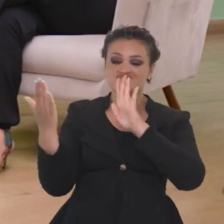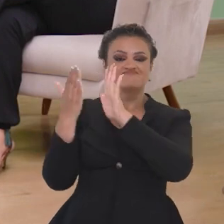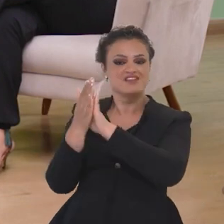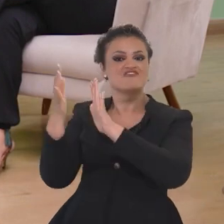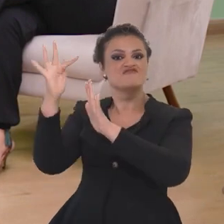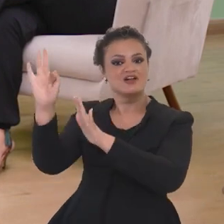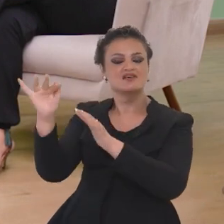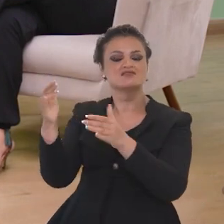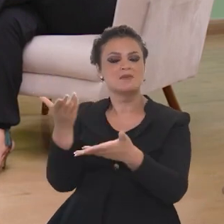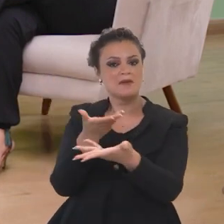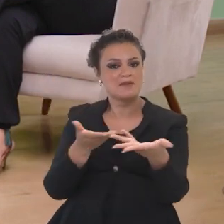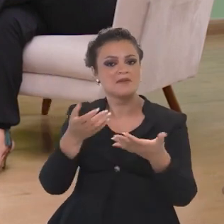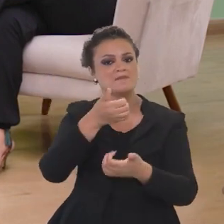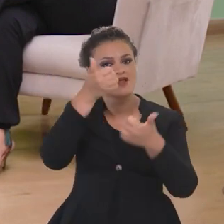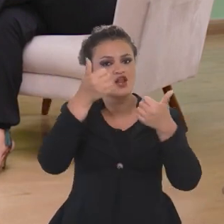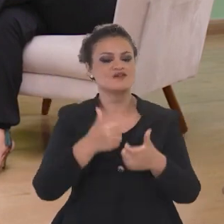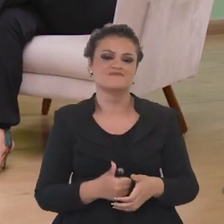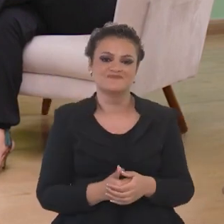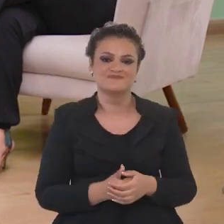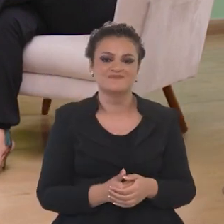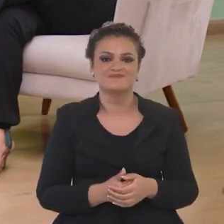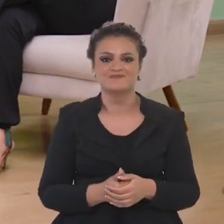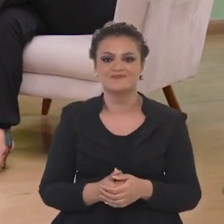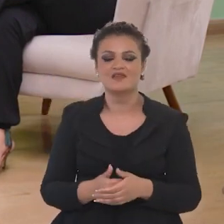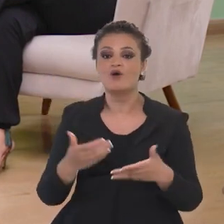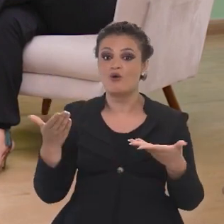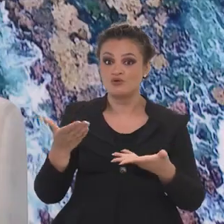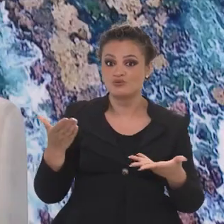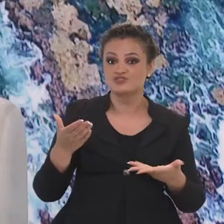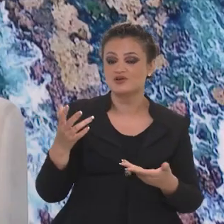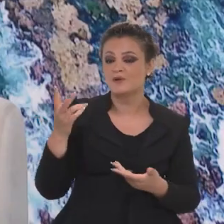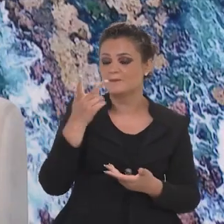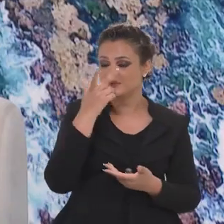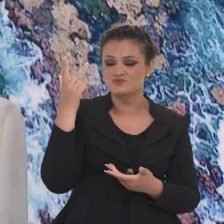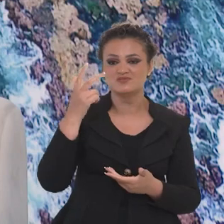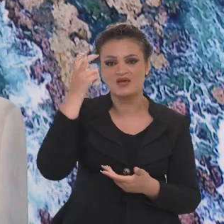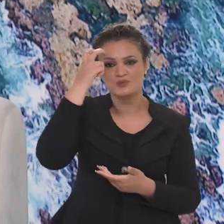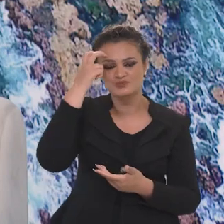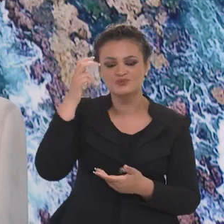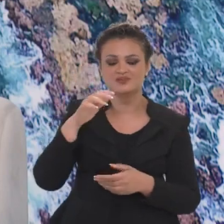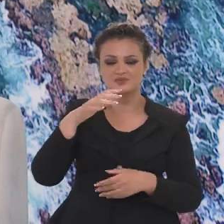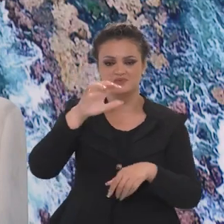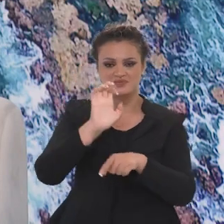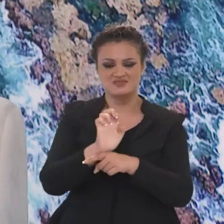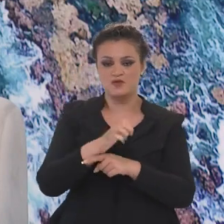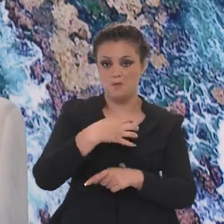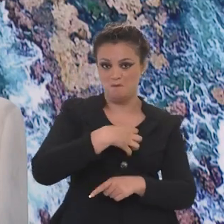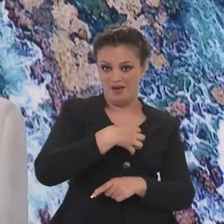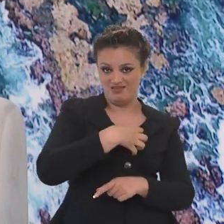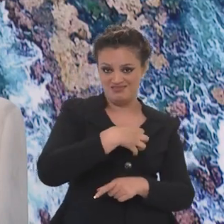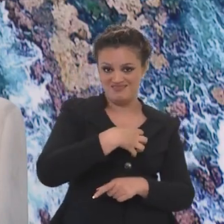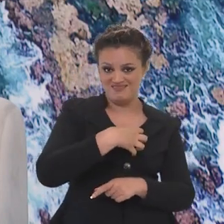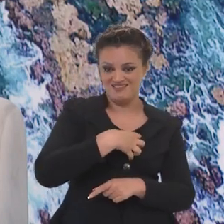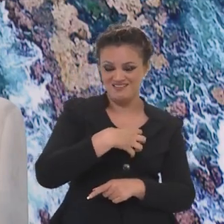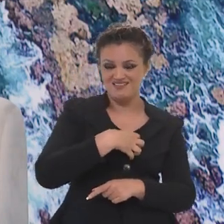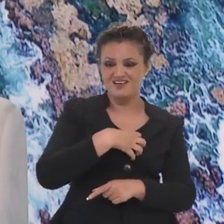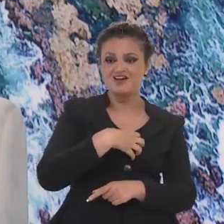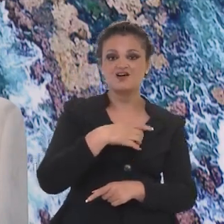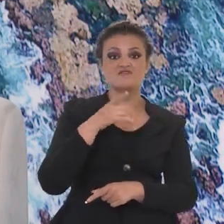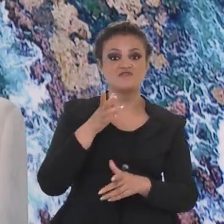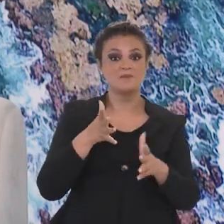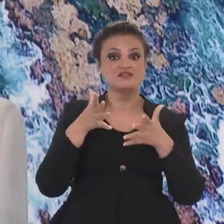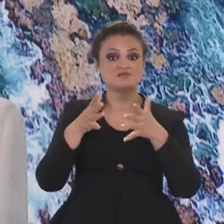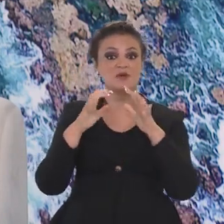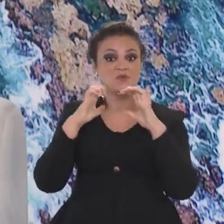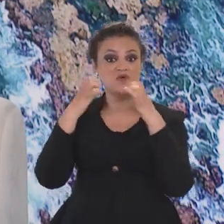gente restabeleceu a relação com a França, a gente está recebendo hoje pessoas ligadas à cultura na Bahia, o Carlinhos Brown vai